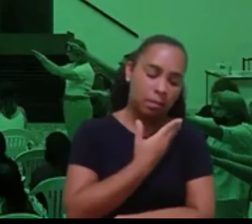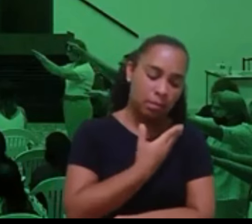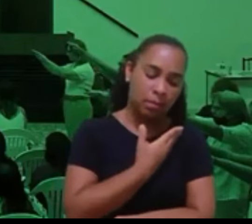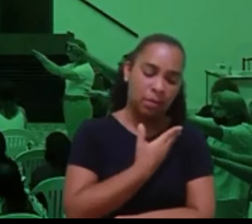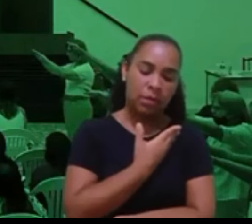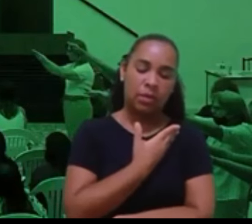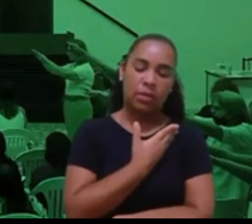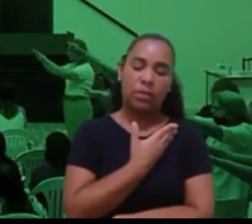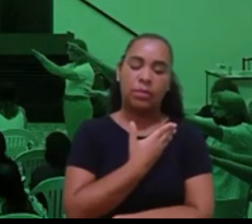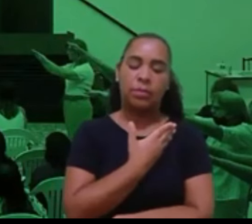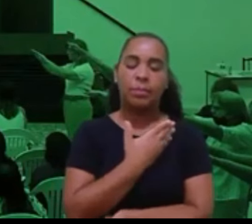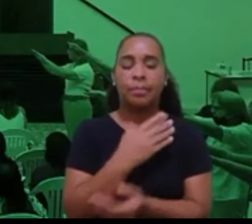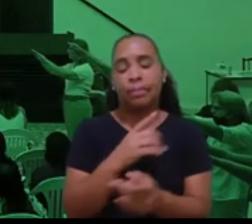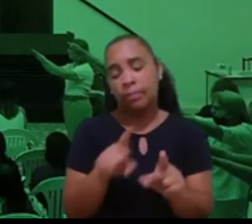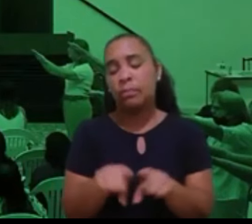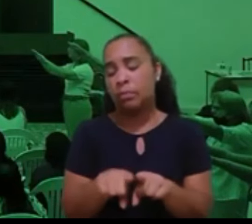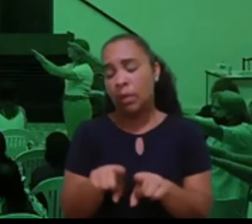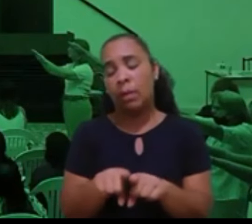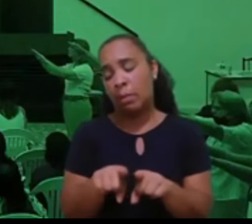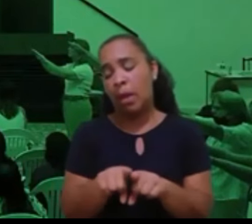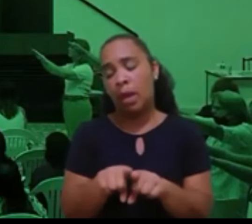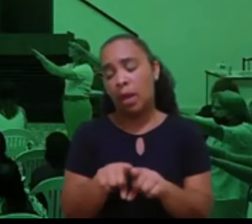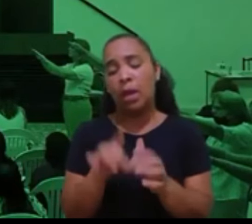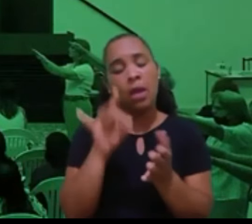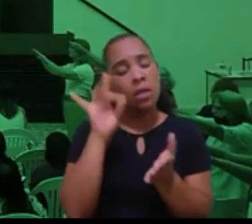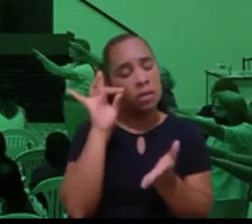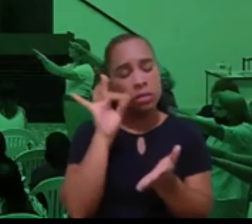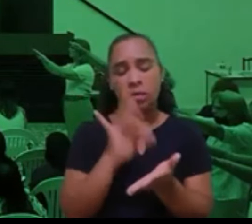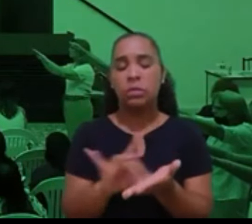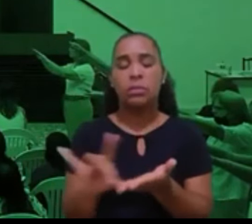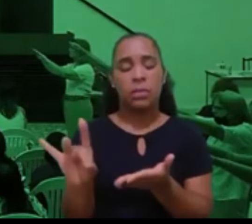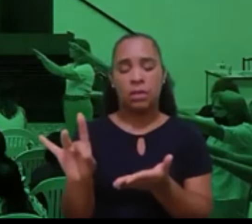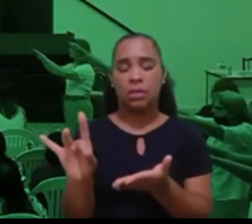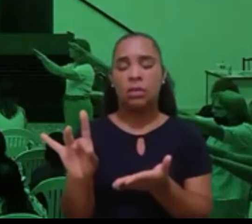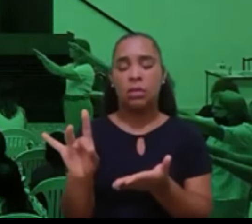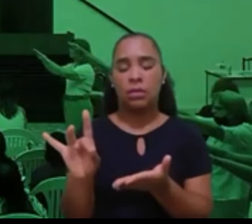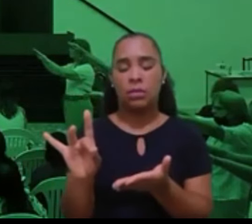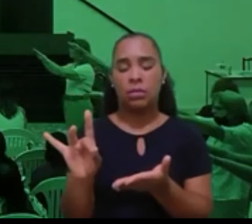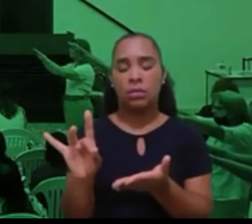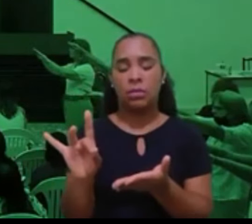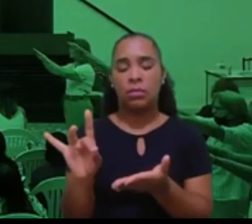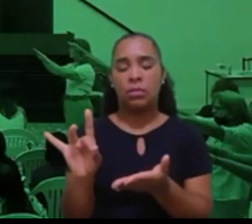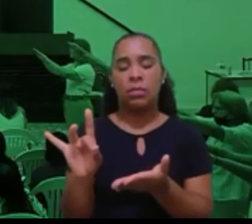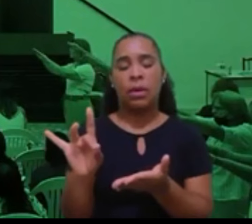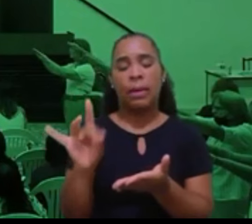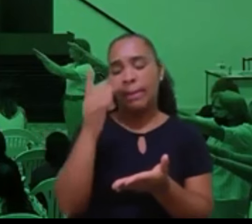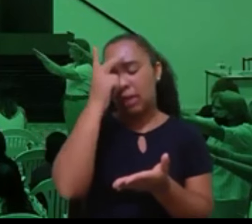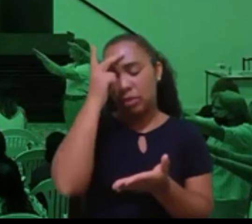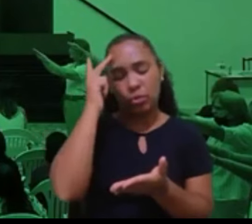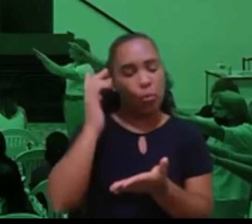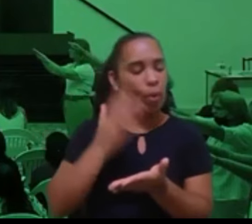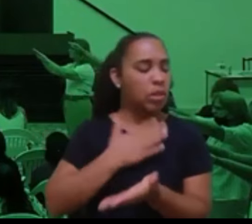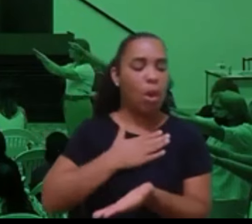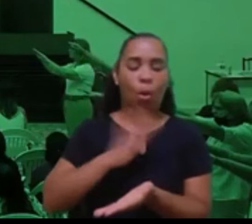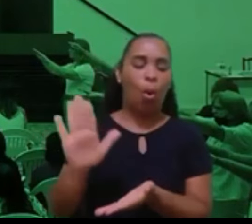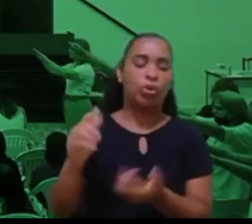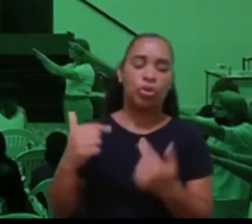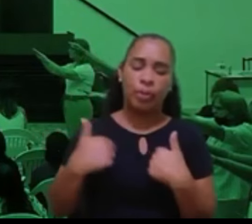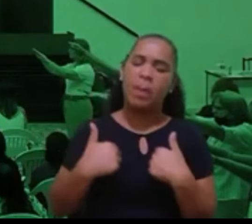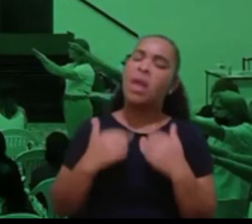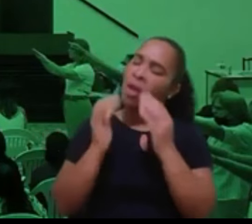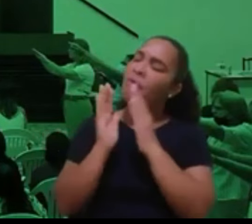não, nossos inimigos, nossos desafetos, permitem que